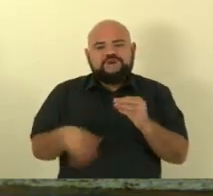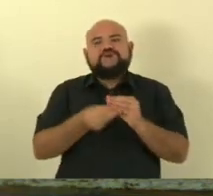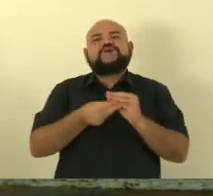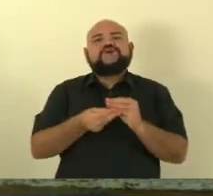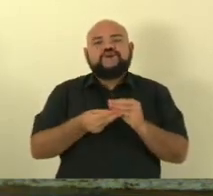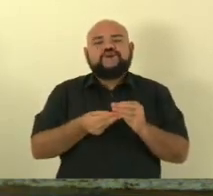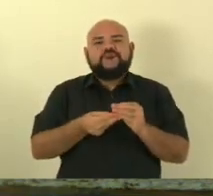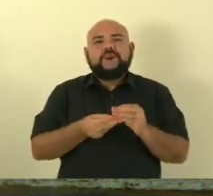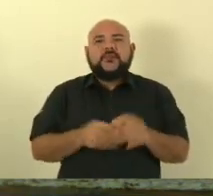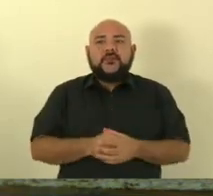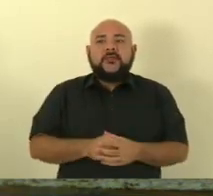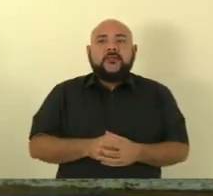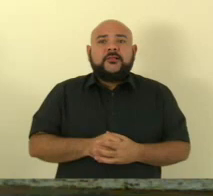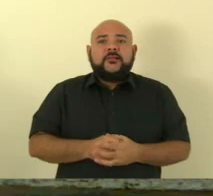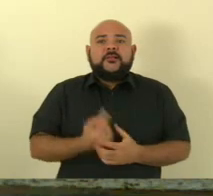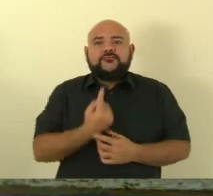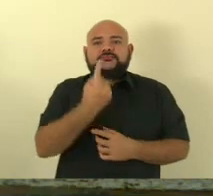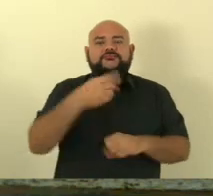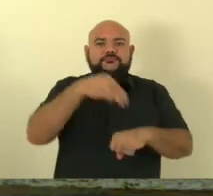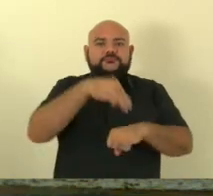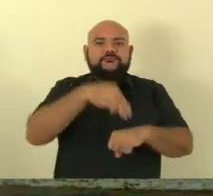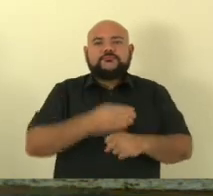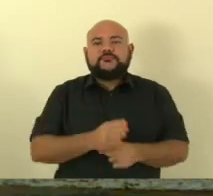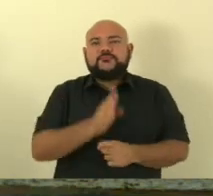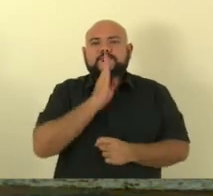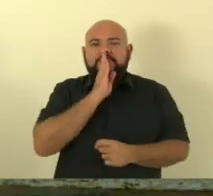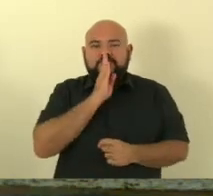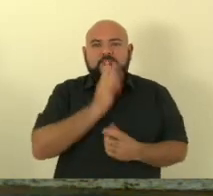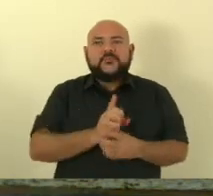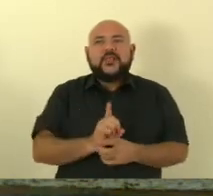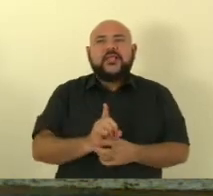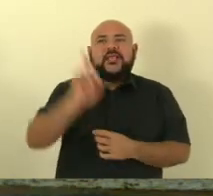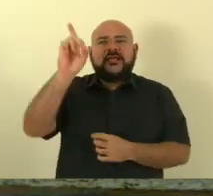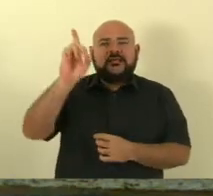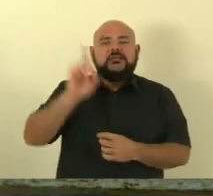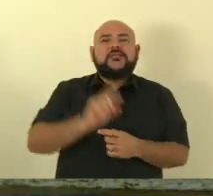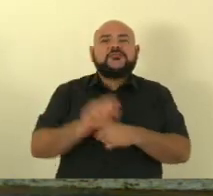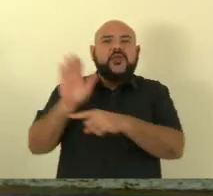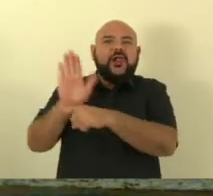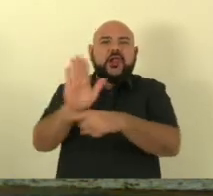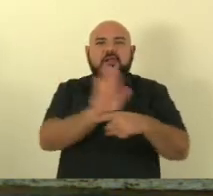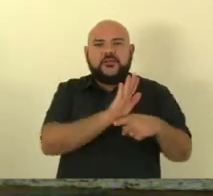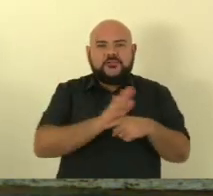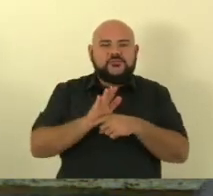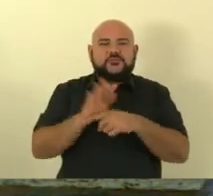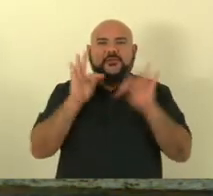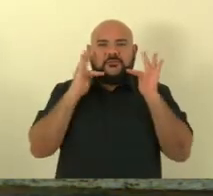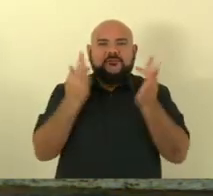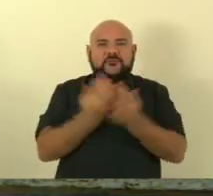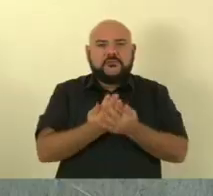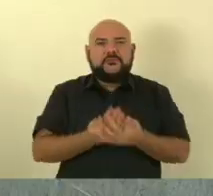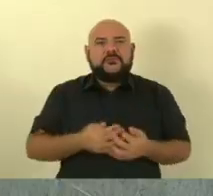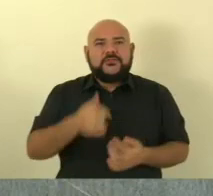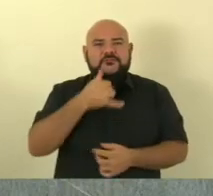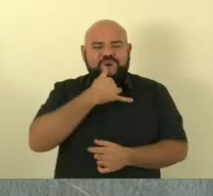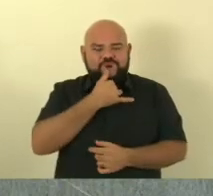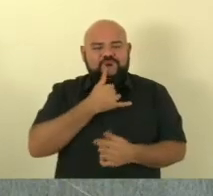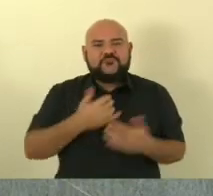solicitação de um minuto de silêncio, que Deus conforte as famílias enlutadas. Todos de pé, por gentileza.